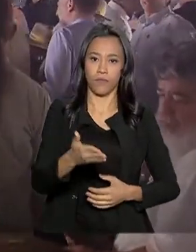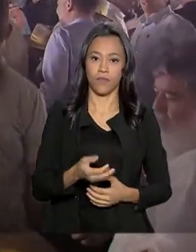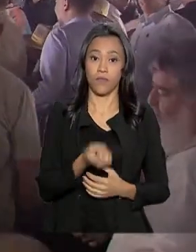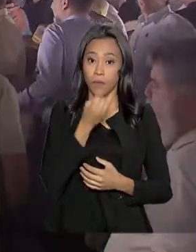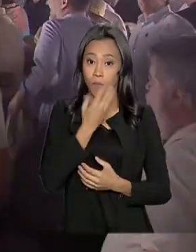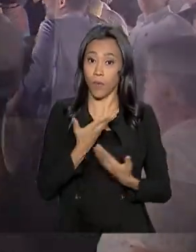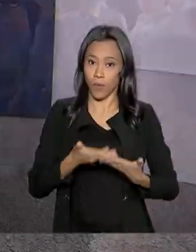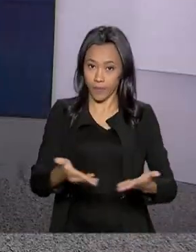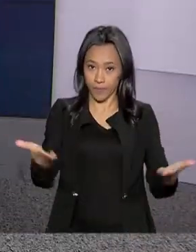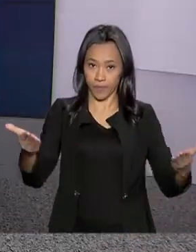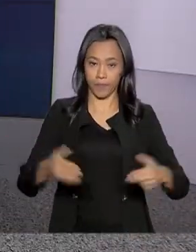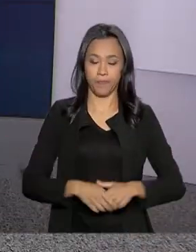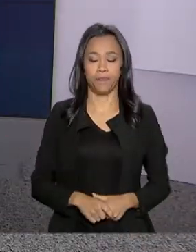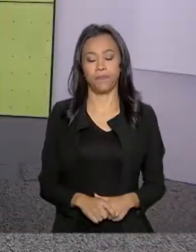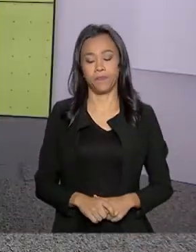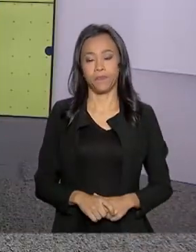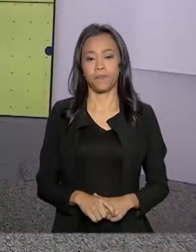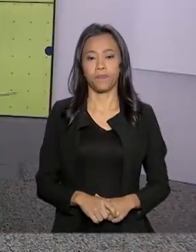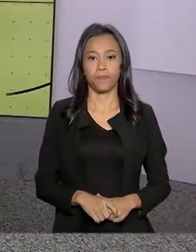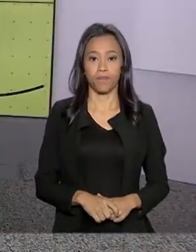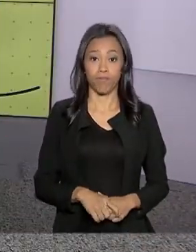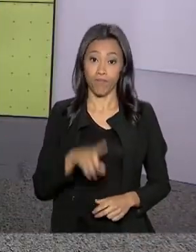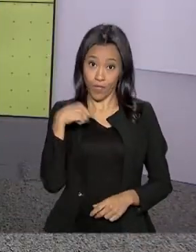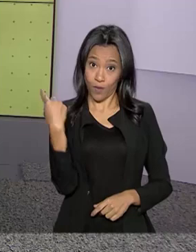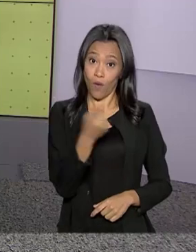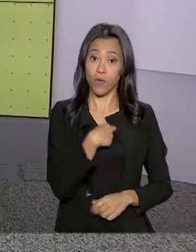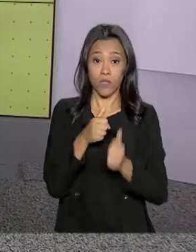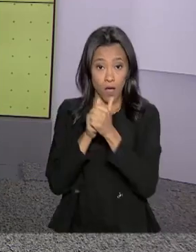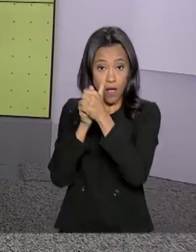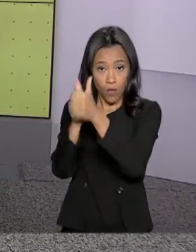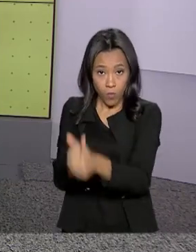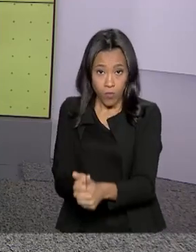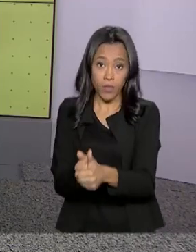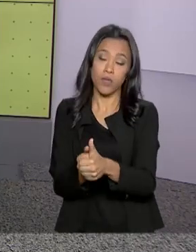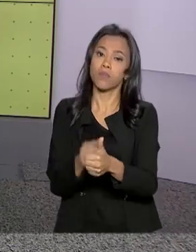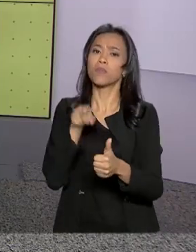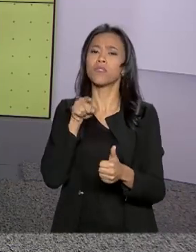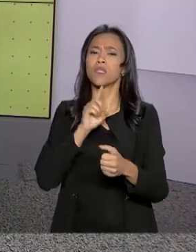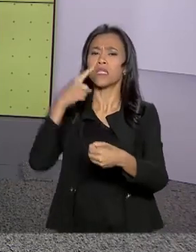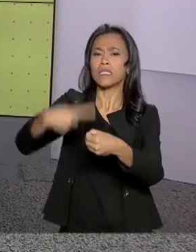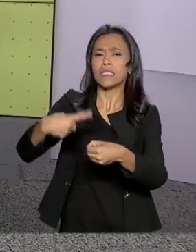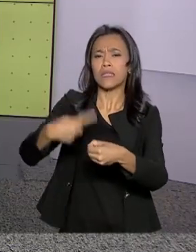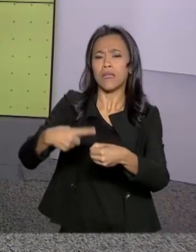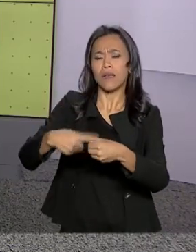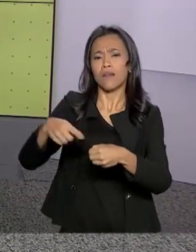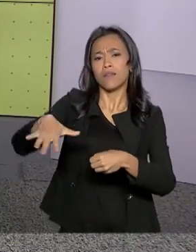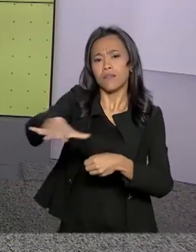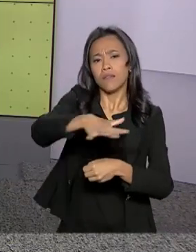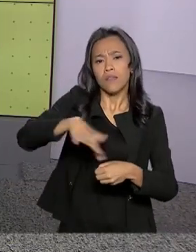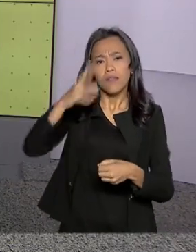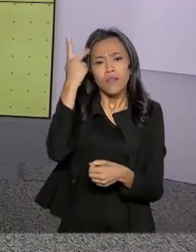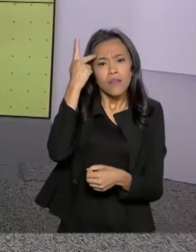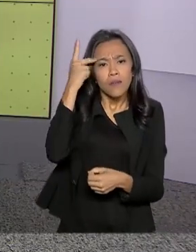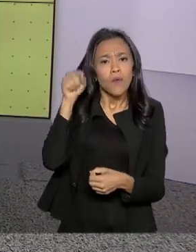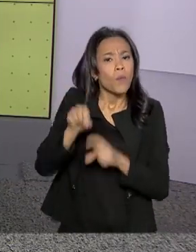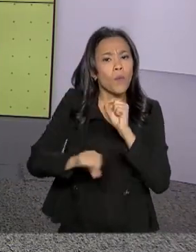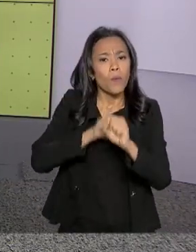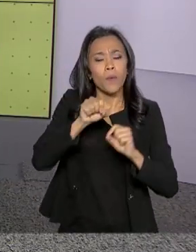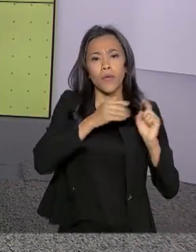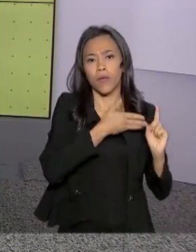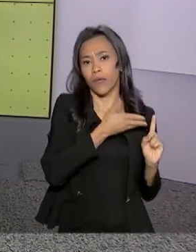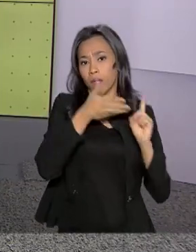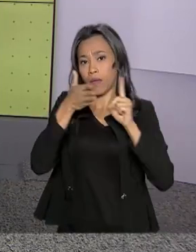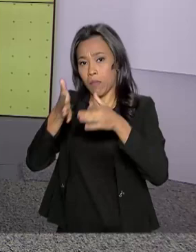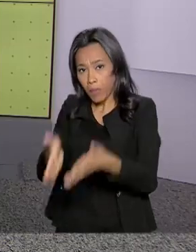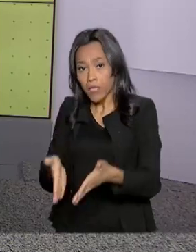Boa feira a todos! Nós acompanhamos ao vivo, direto de Ribeirão Preto, em São Paulo, a participação do presidente